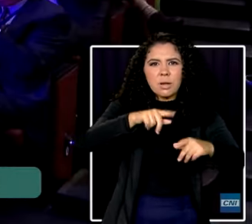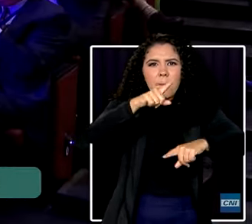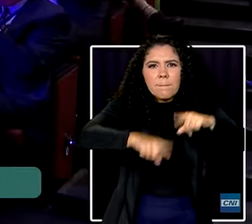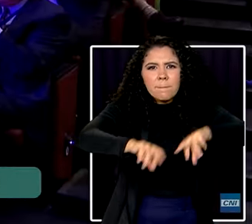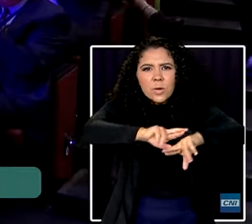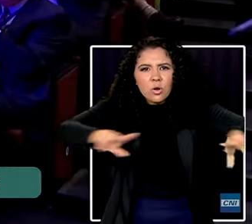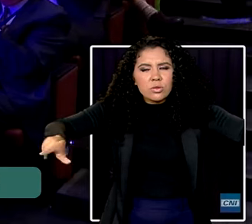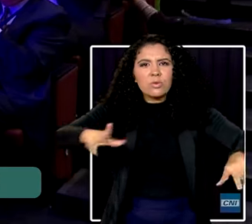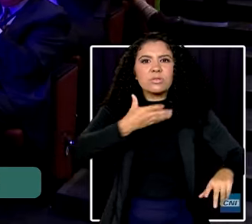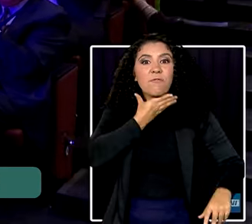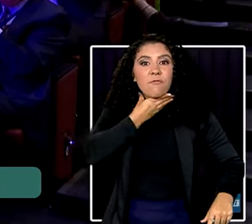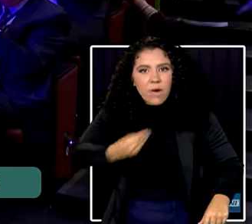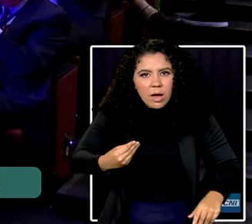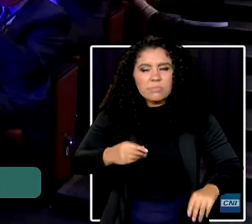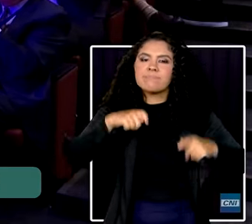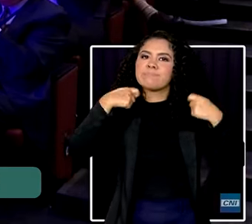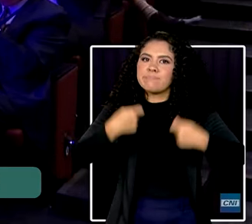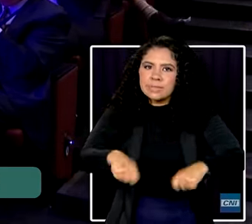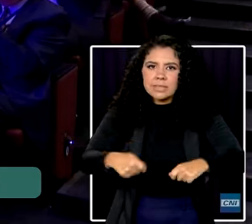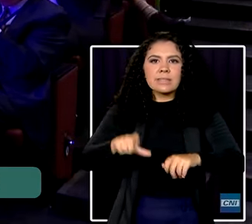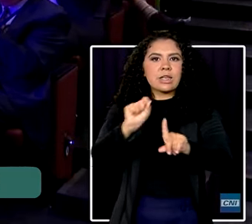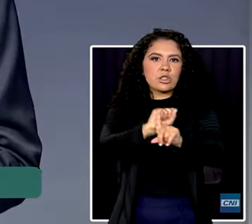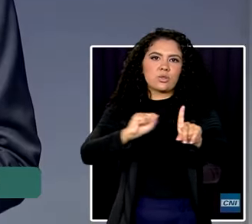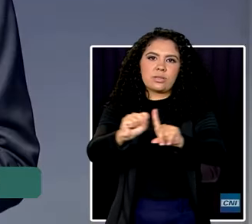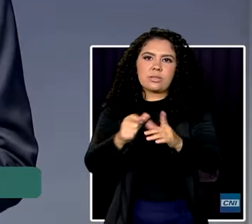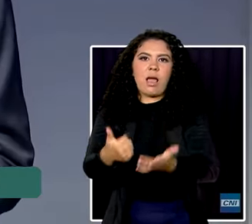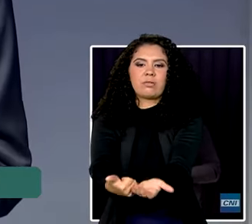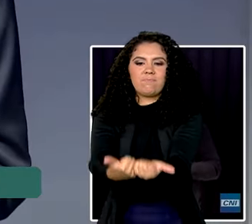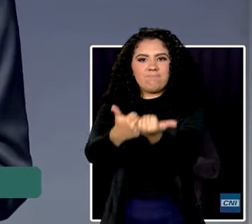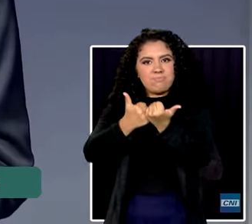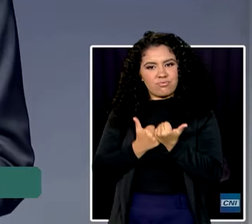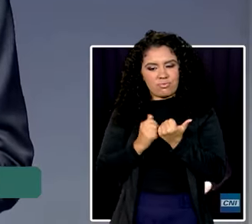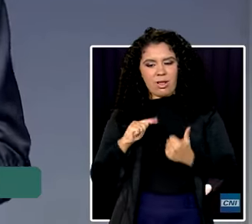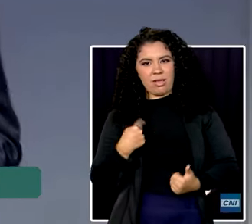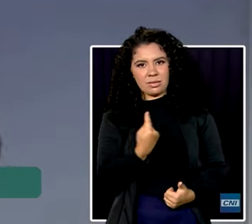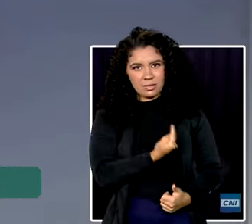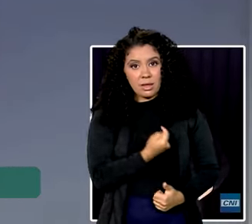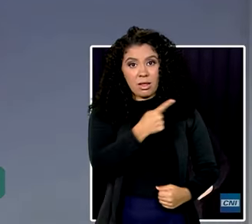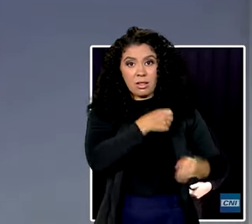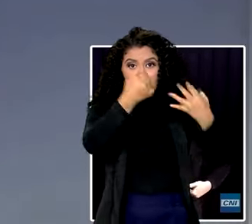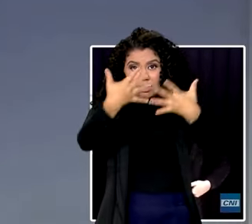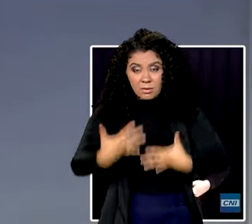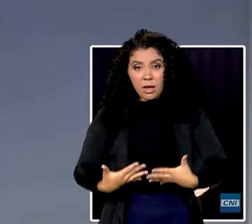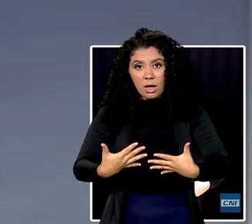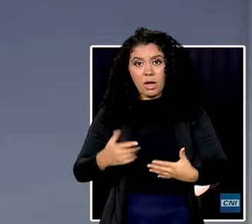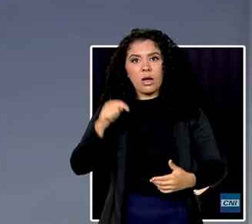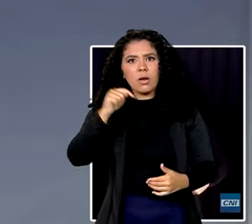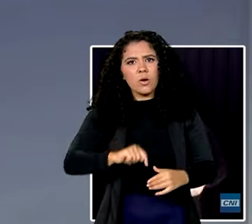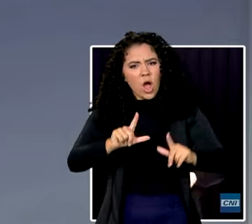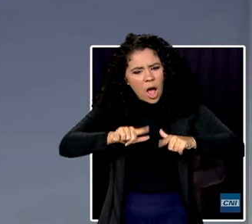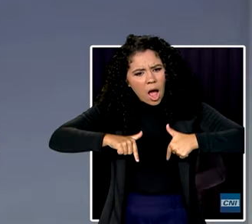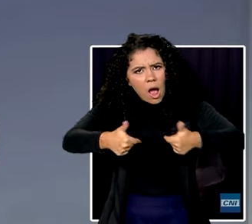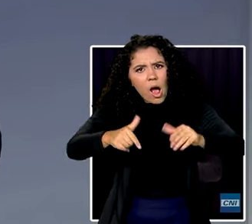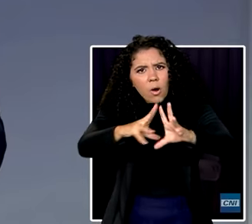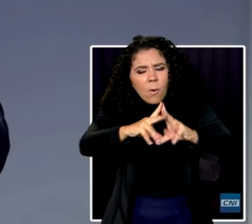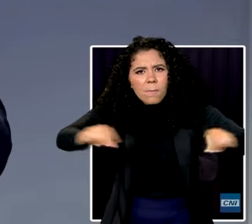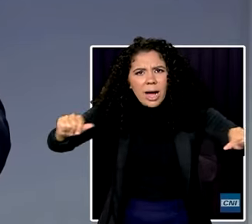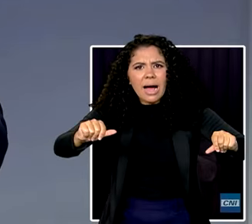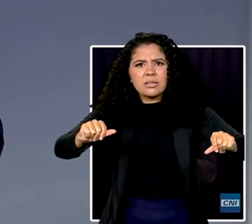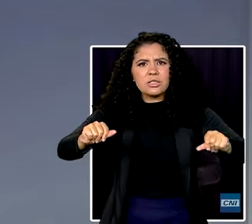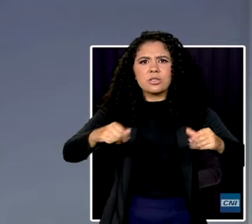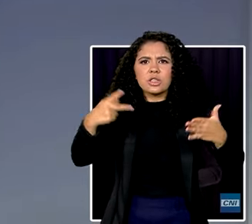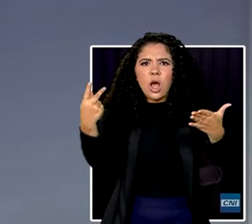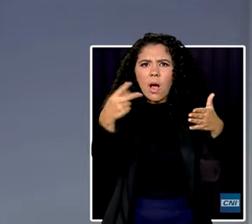exige cooperação de toda a sociedade. O combate ao Brasil ilegal é algo que se